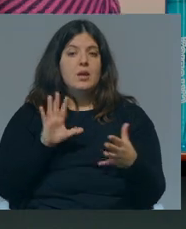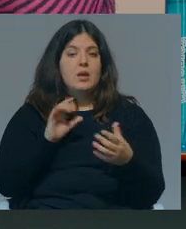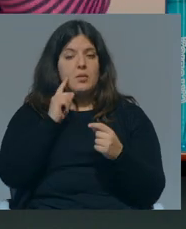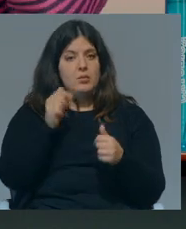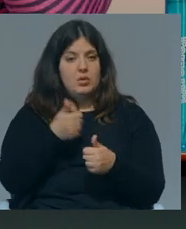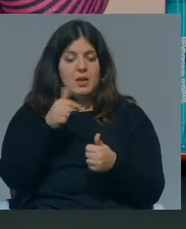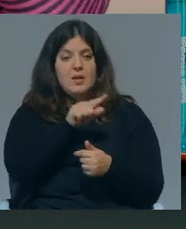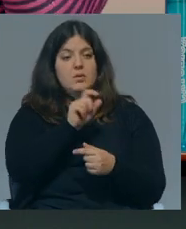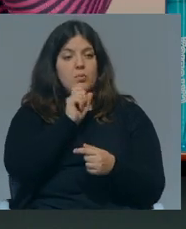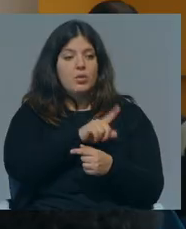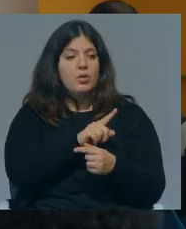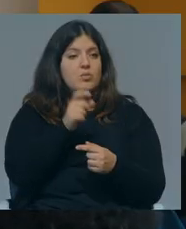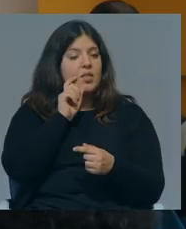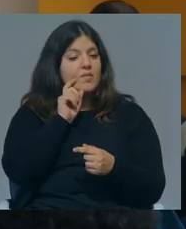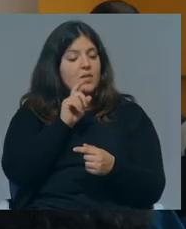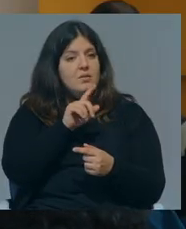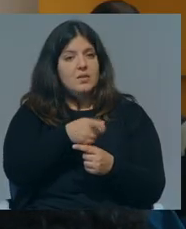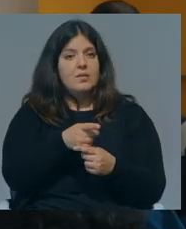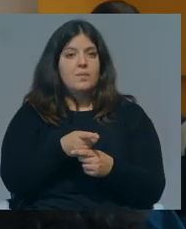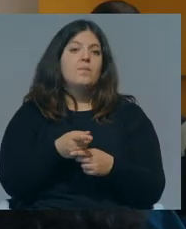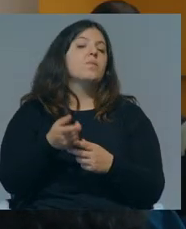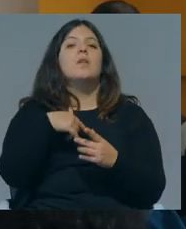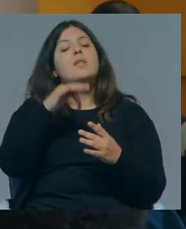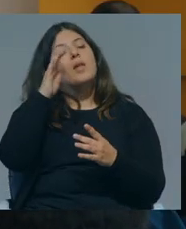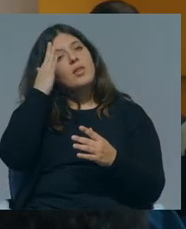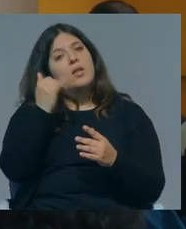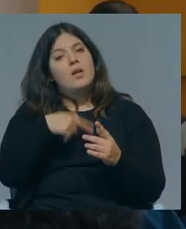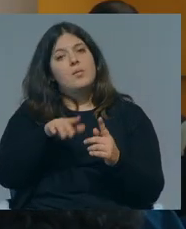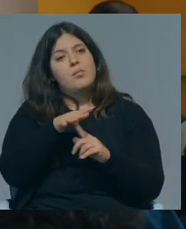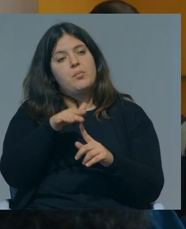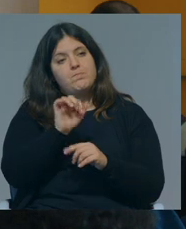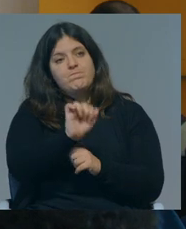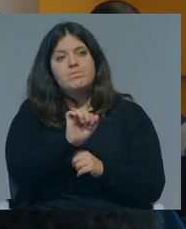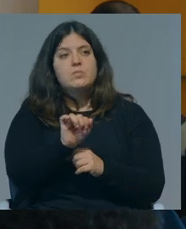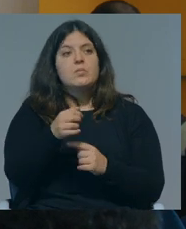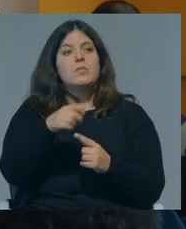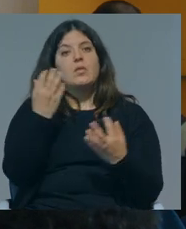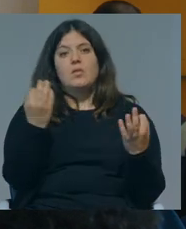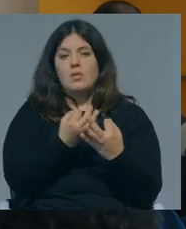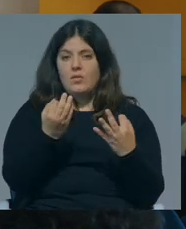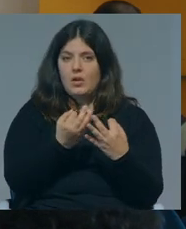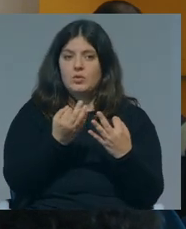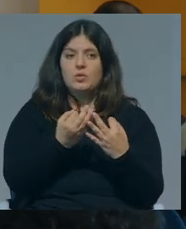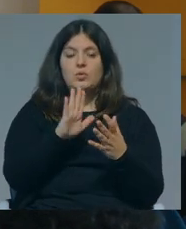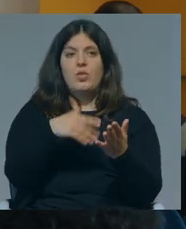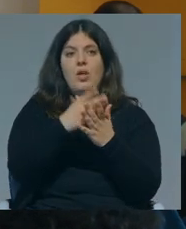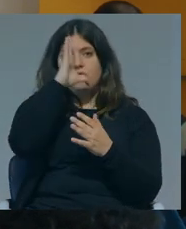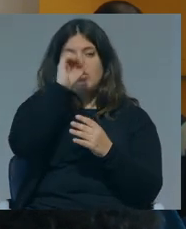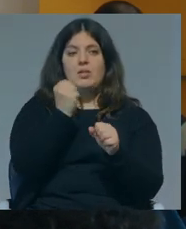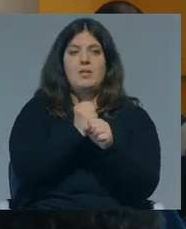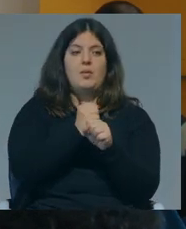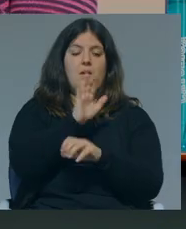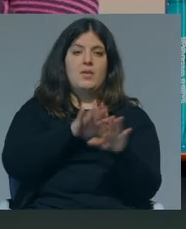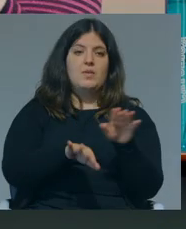avassaladora, essa é a pedagogia que nós defendemos, avassaladora do ponto de vista dos seus efeitos, não é? E que no fundo coloca o Estado a fazer um